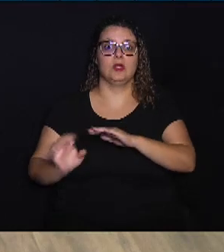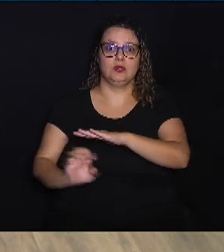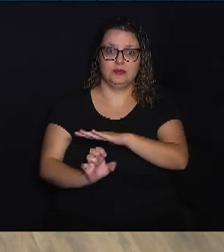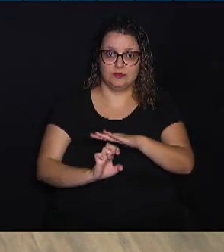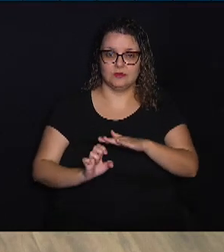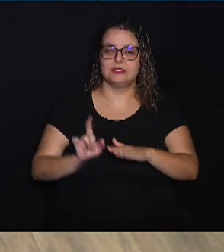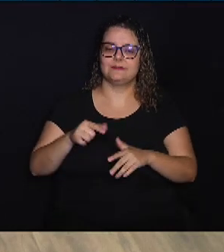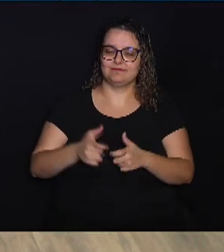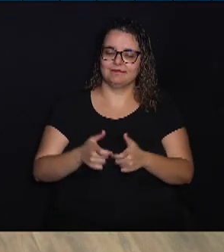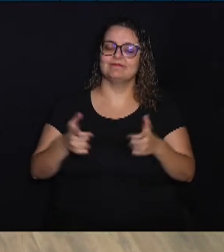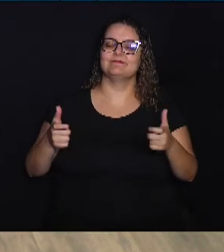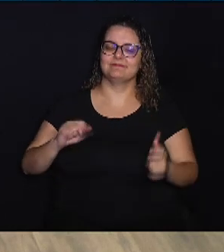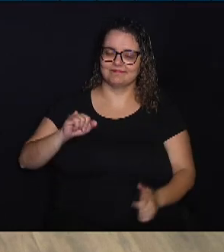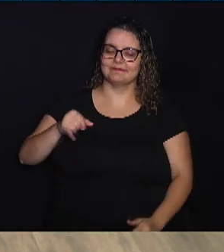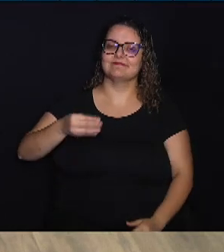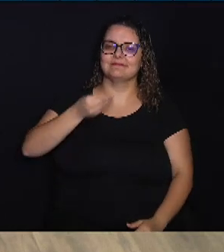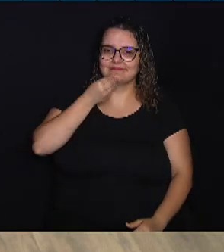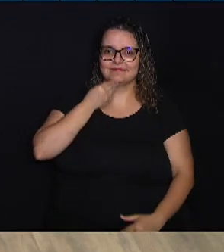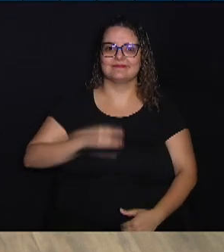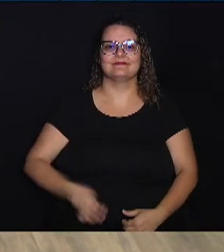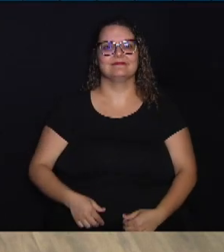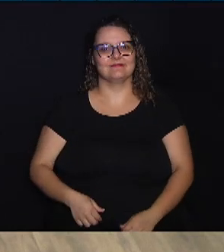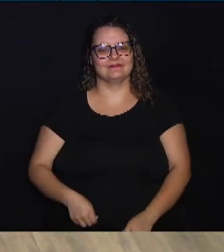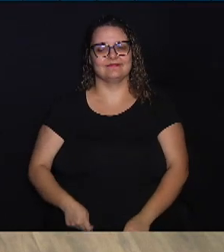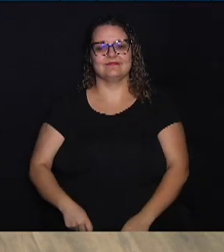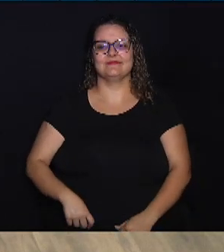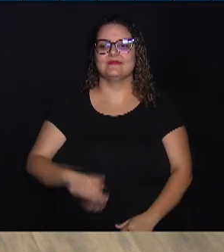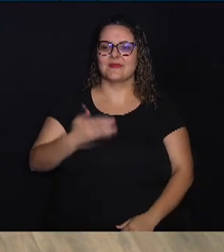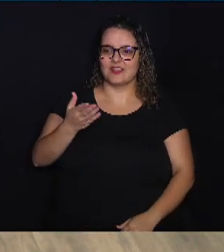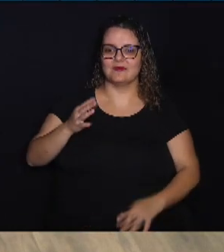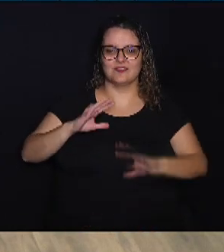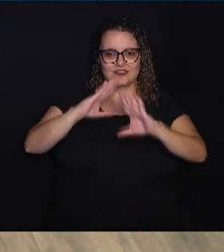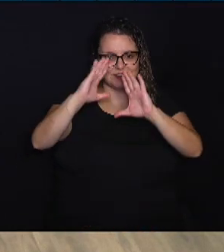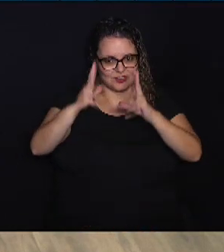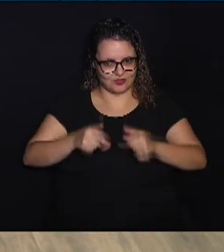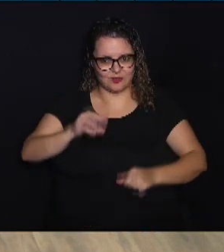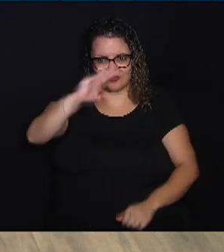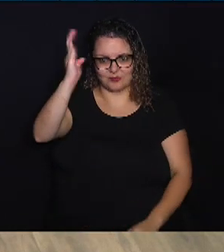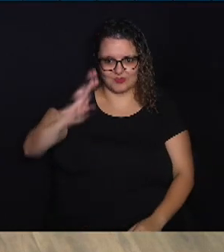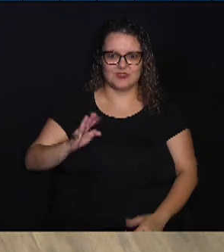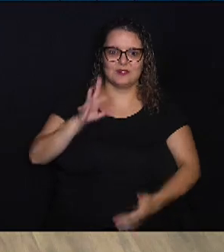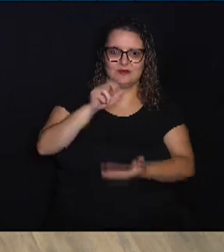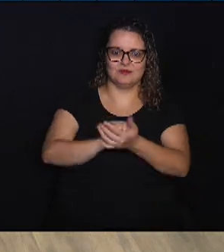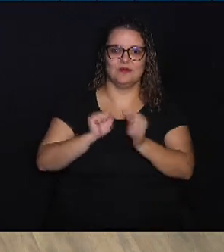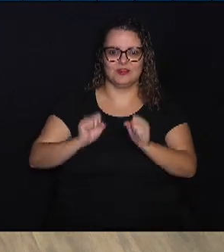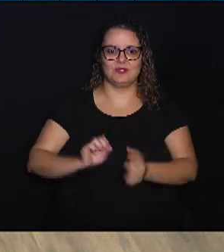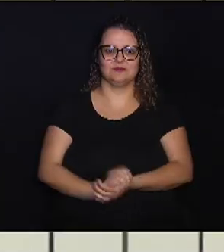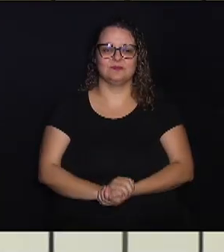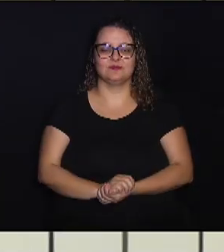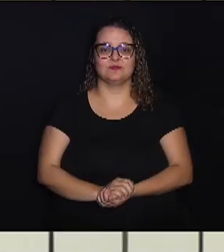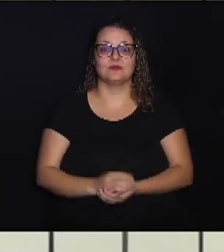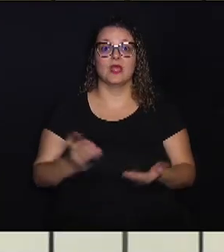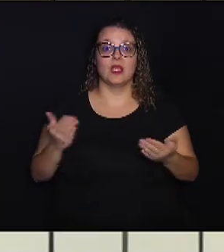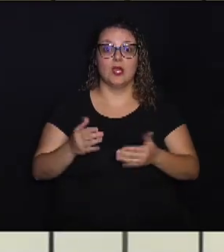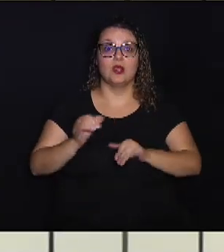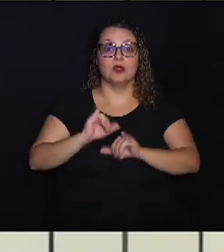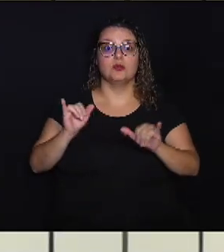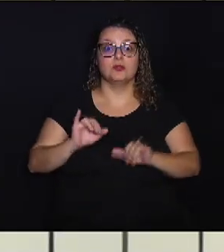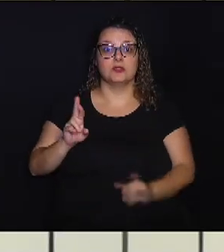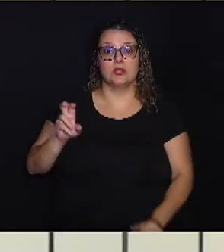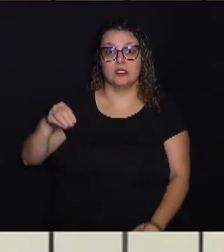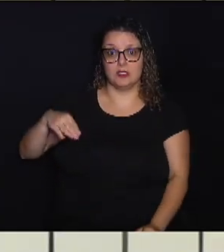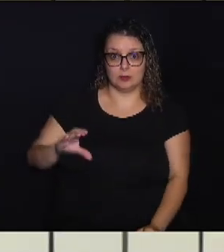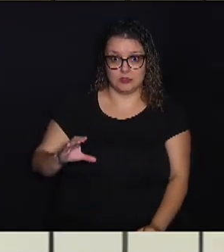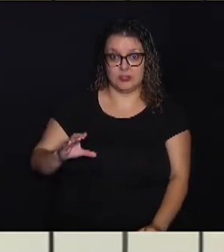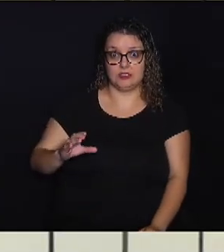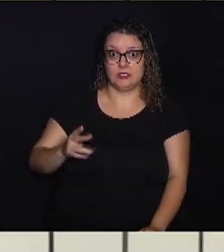é uma grande oportunidade e você do Brasil todo pode se inscrever. Agora, as notícias da Metrópole, porque a